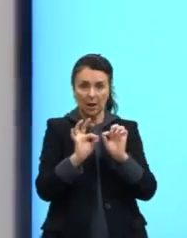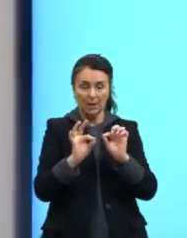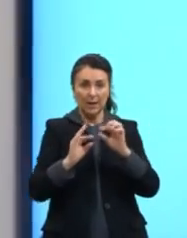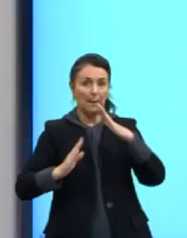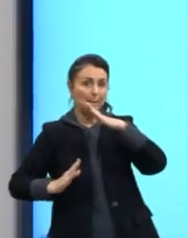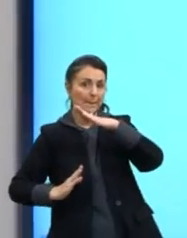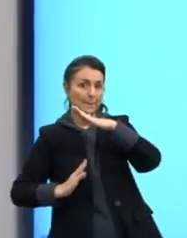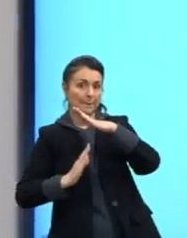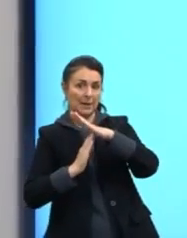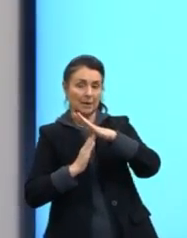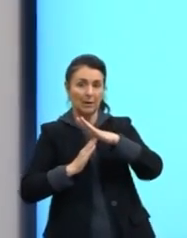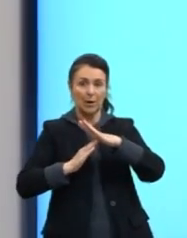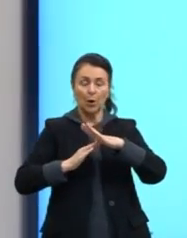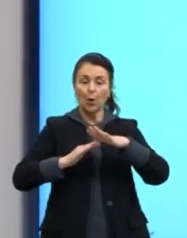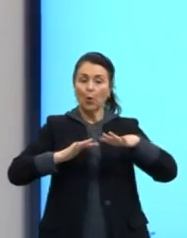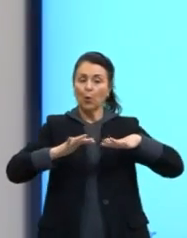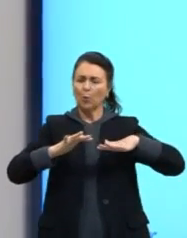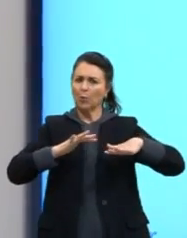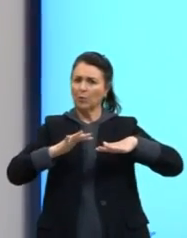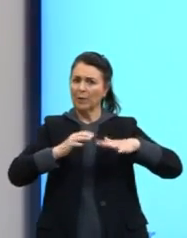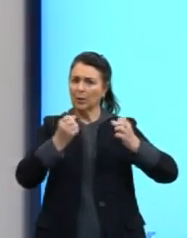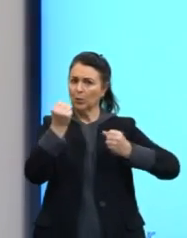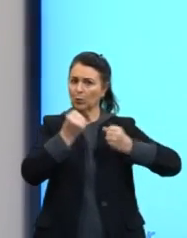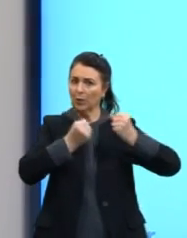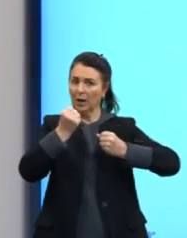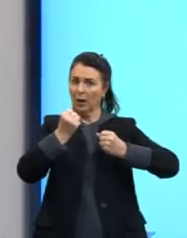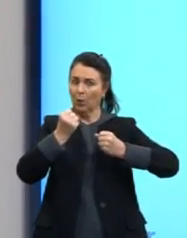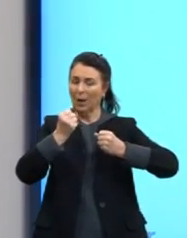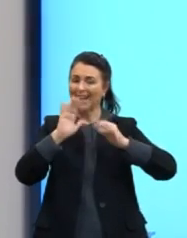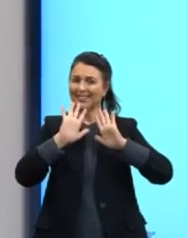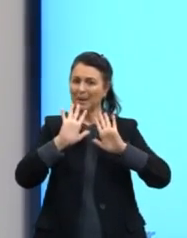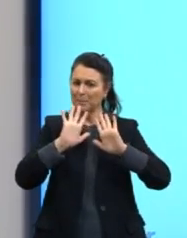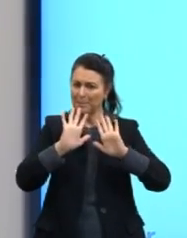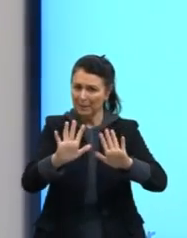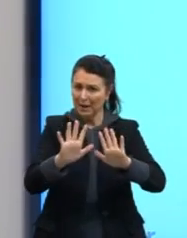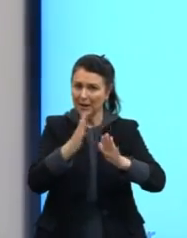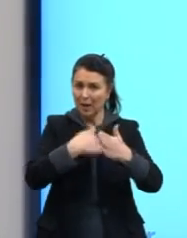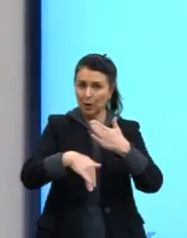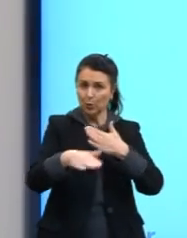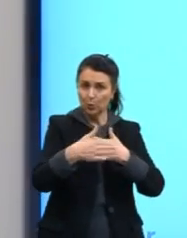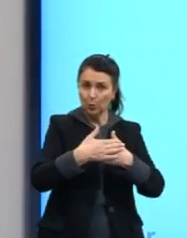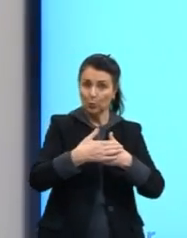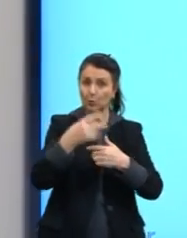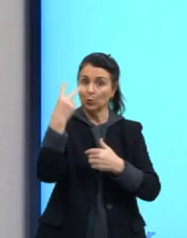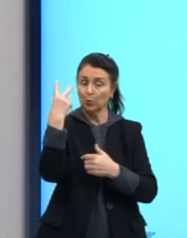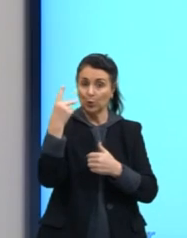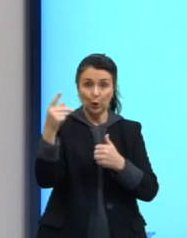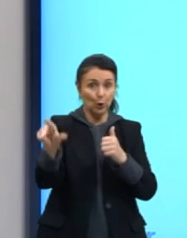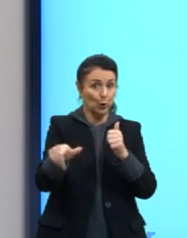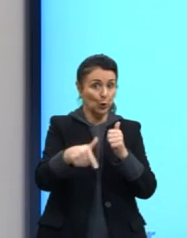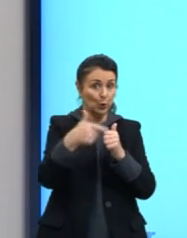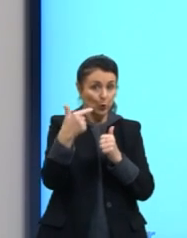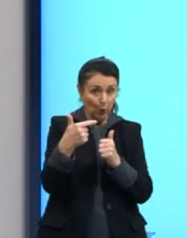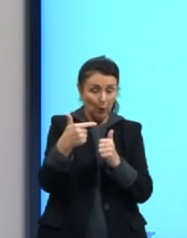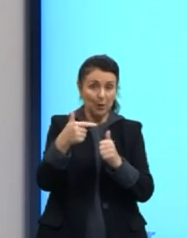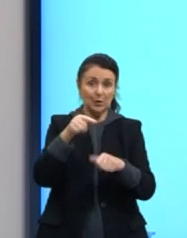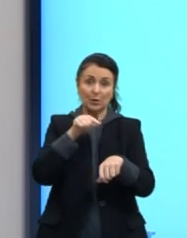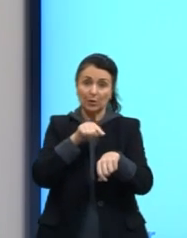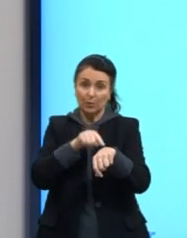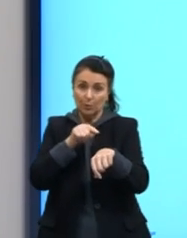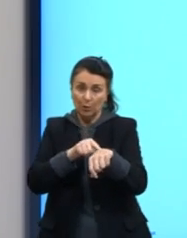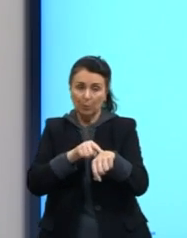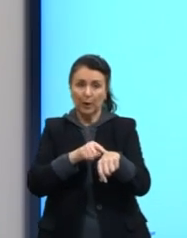porque o movimento de um veículo até que ele pare totalmente ocorre em duas etapas. A partir do momento em que o motorista